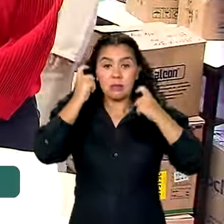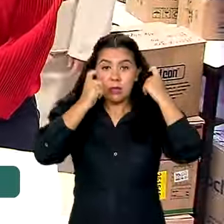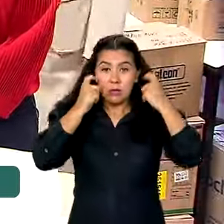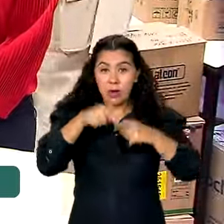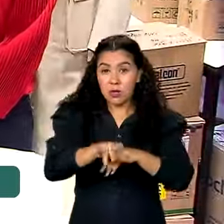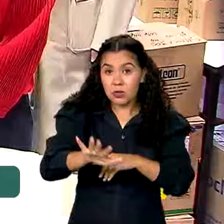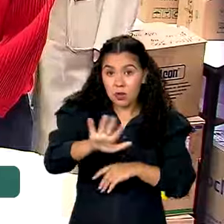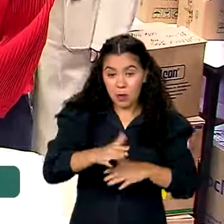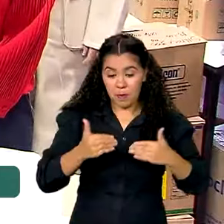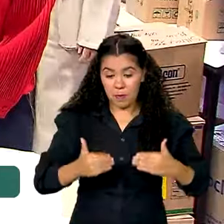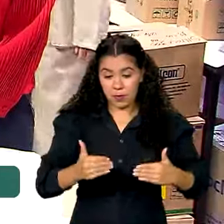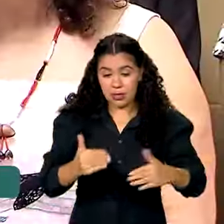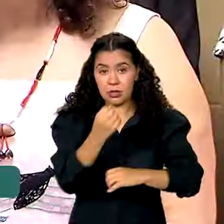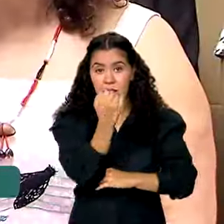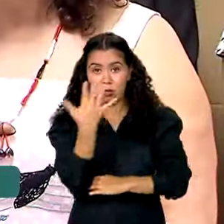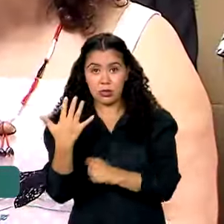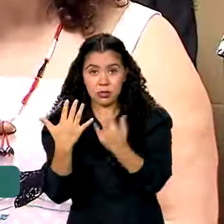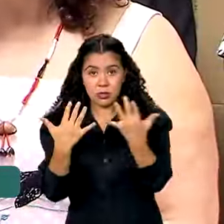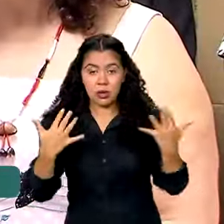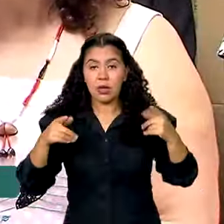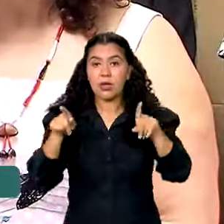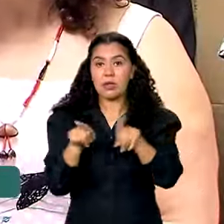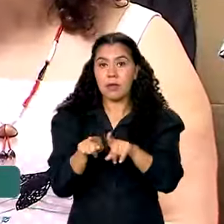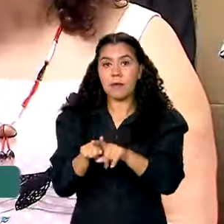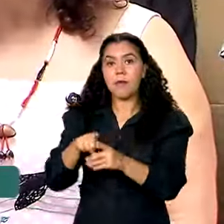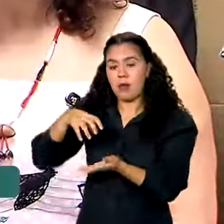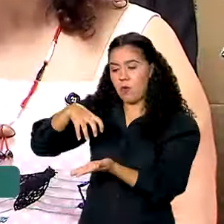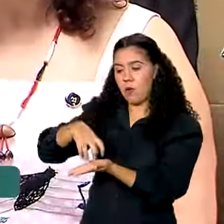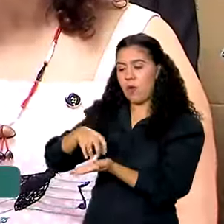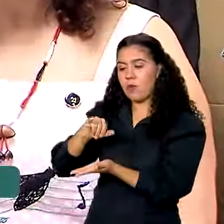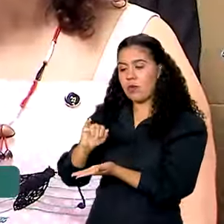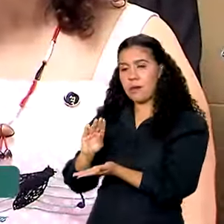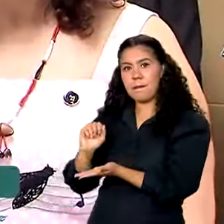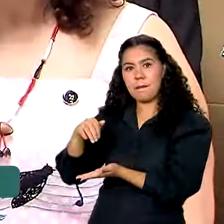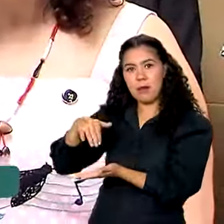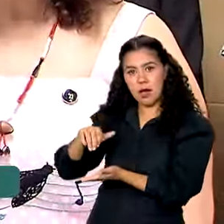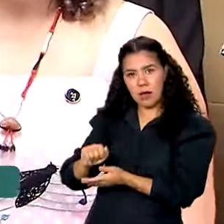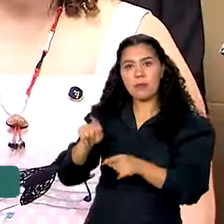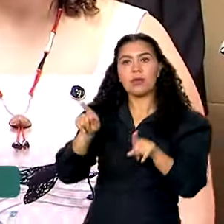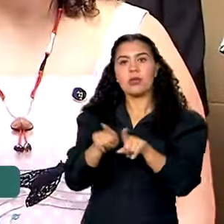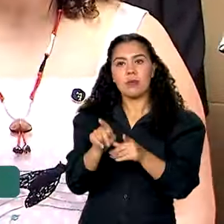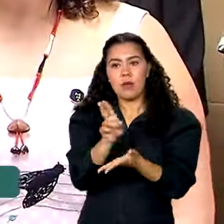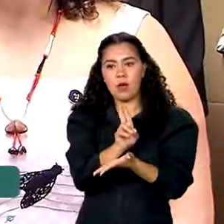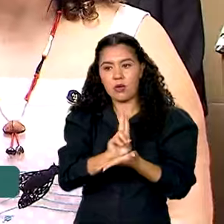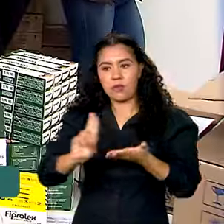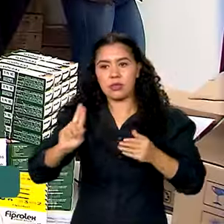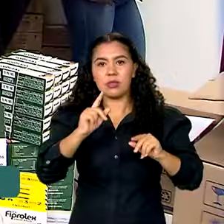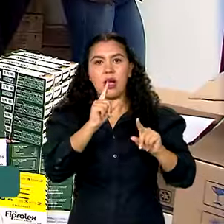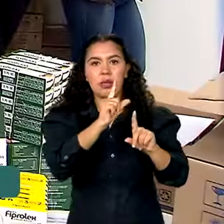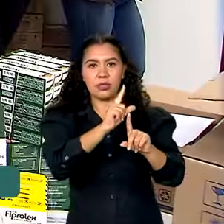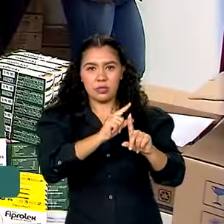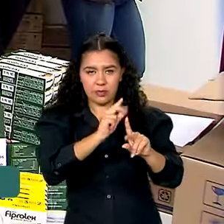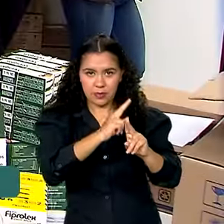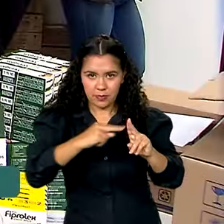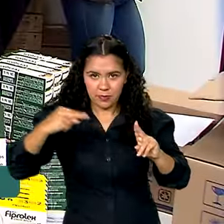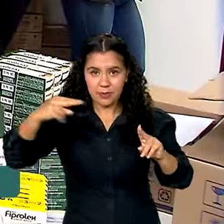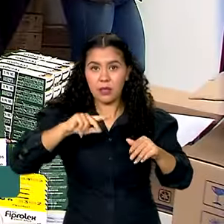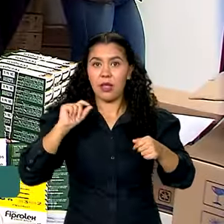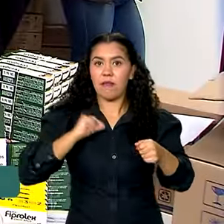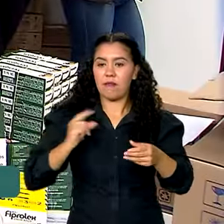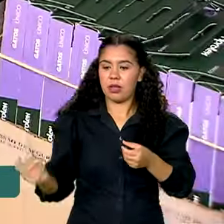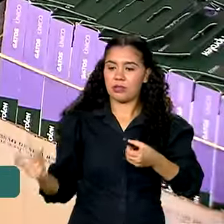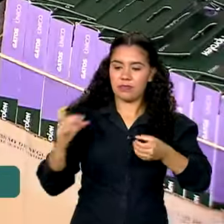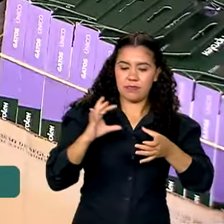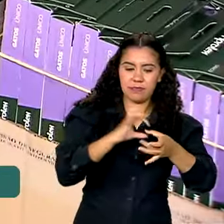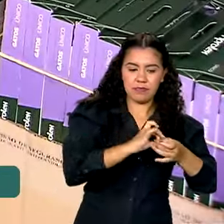Meio Ambiente, o Ibama e a Universidade de Brasília fecharam uma parceria com a Fiocruz para enviar kits